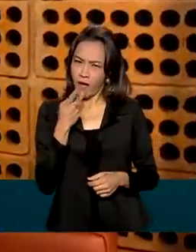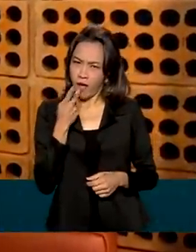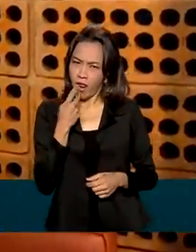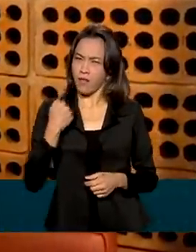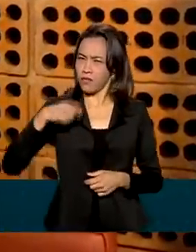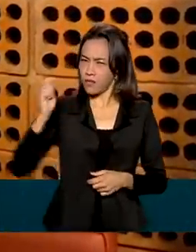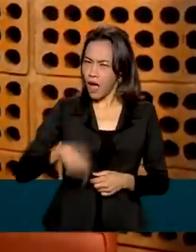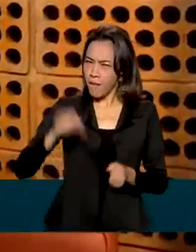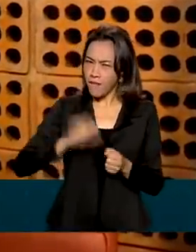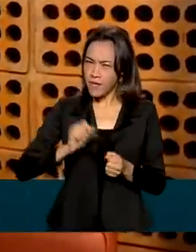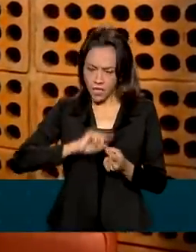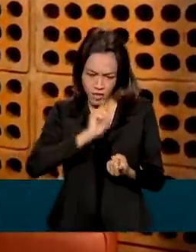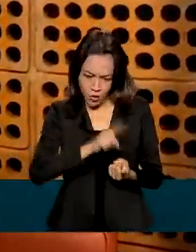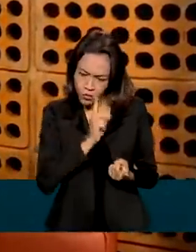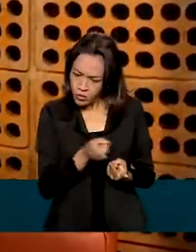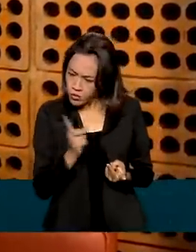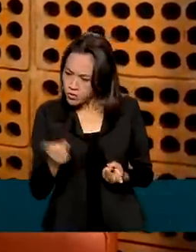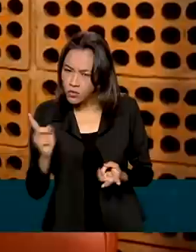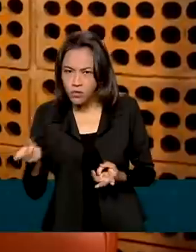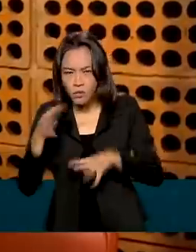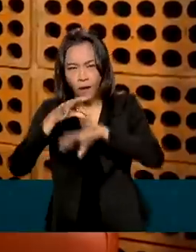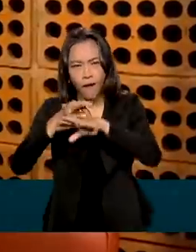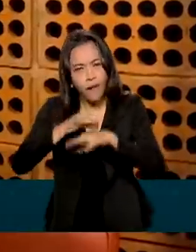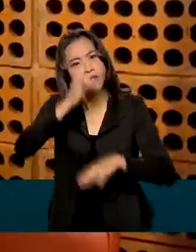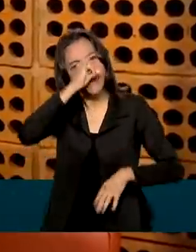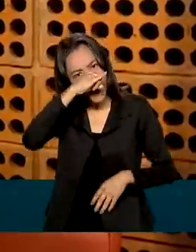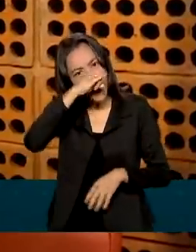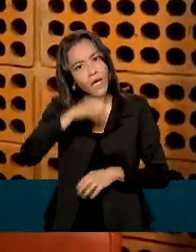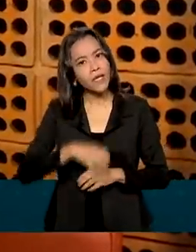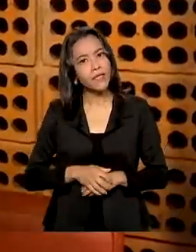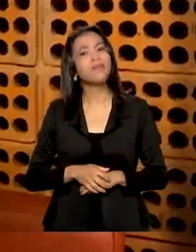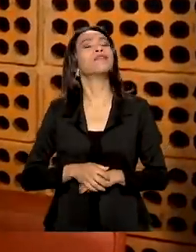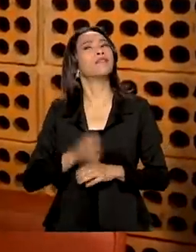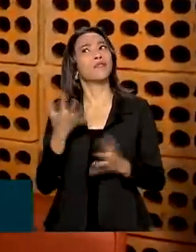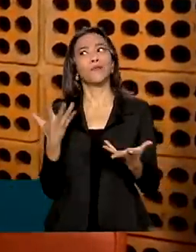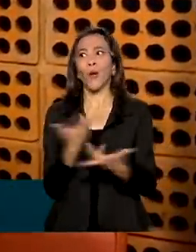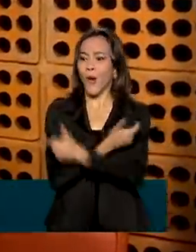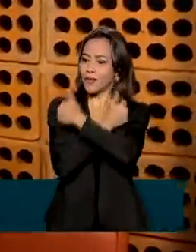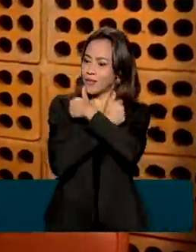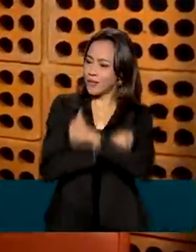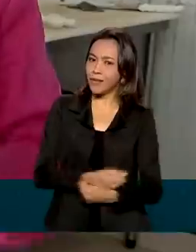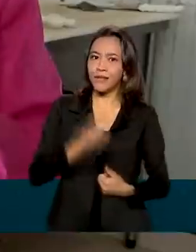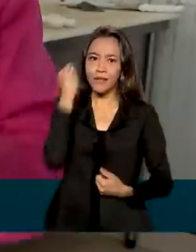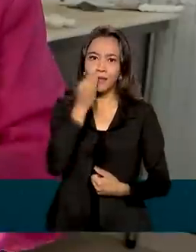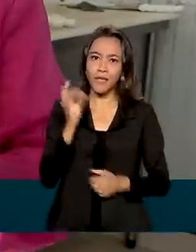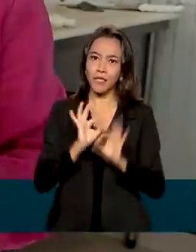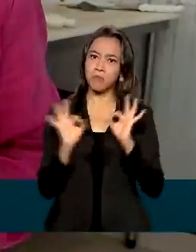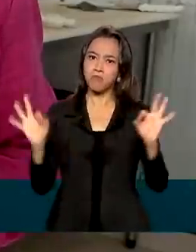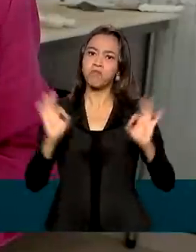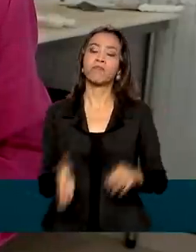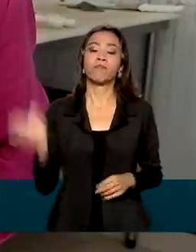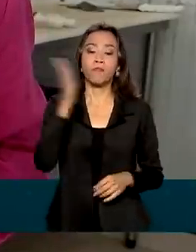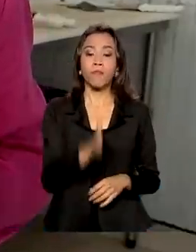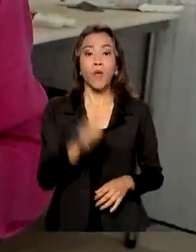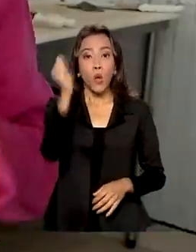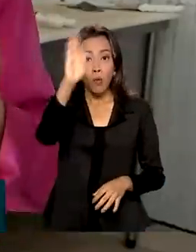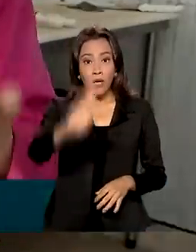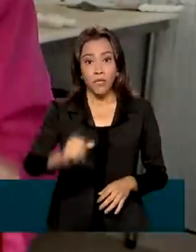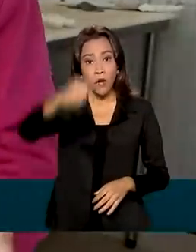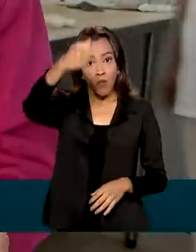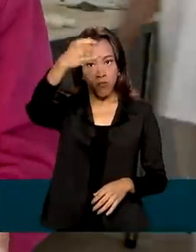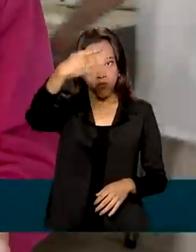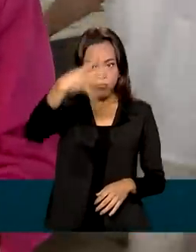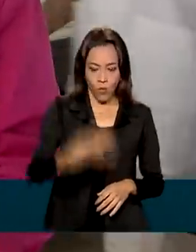dá para fazer tudo isso com a carne suína? Nossa, que fantástico, que experiência bacana. O Brasil é o quarto